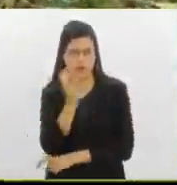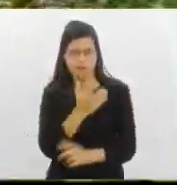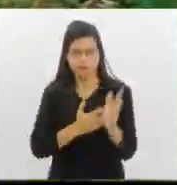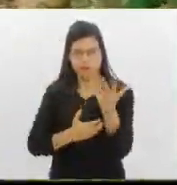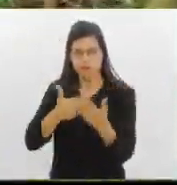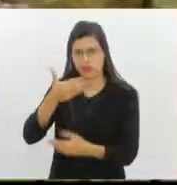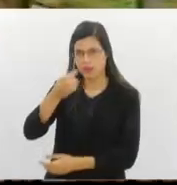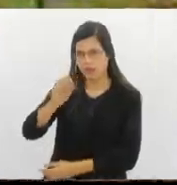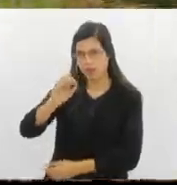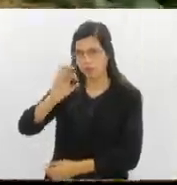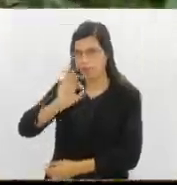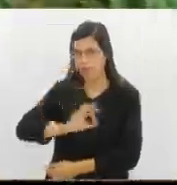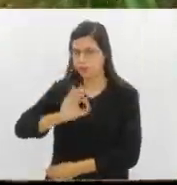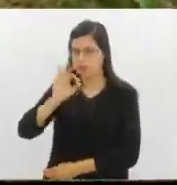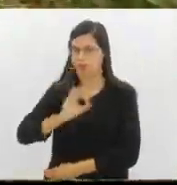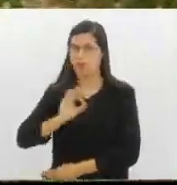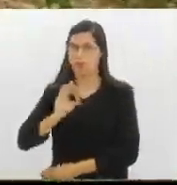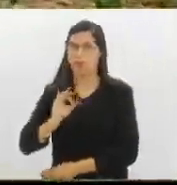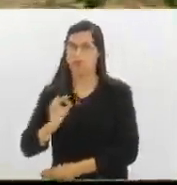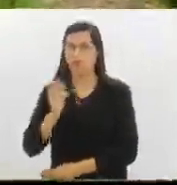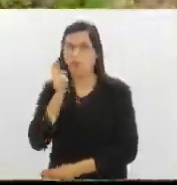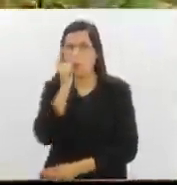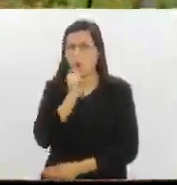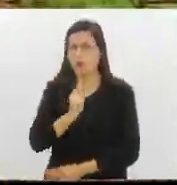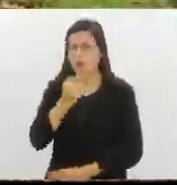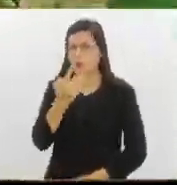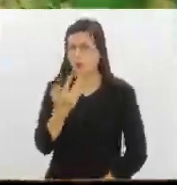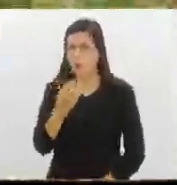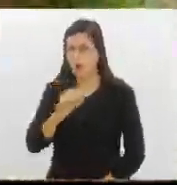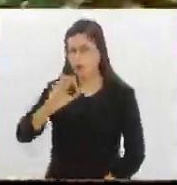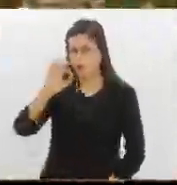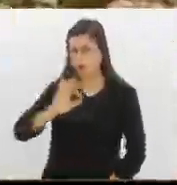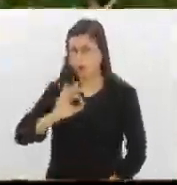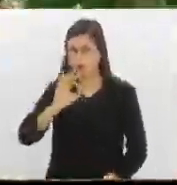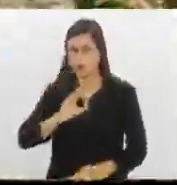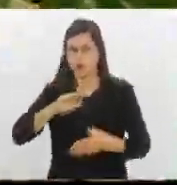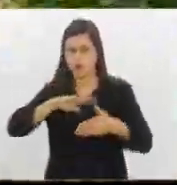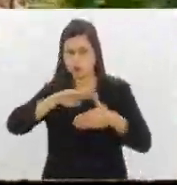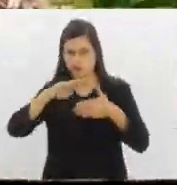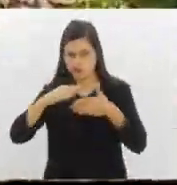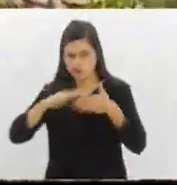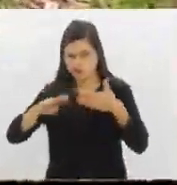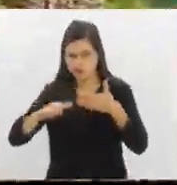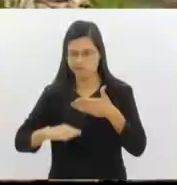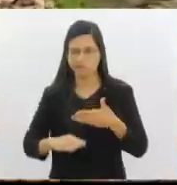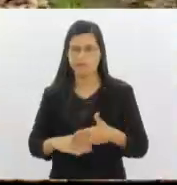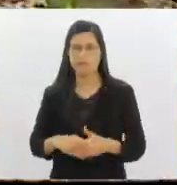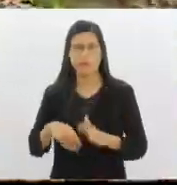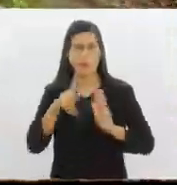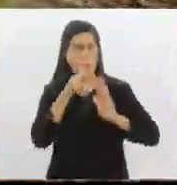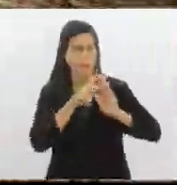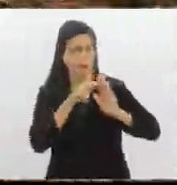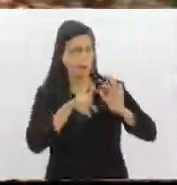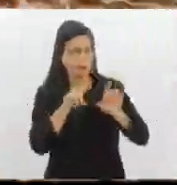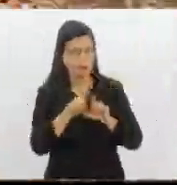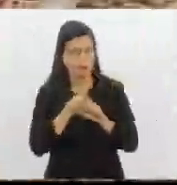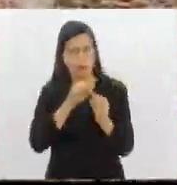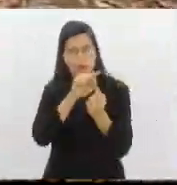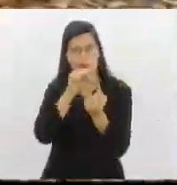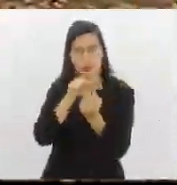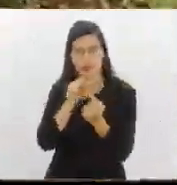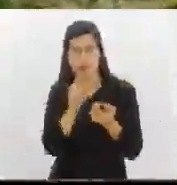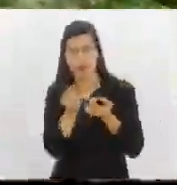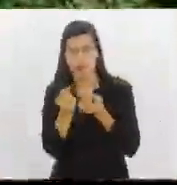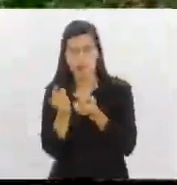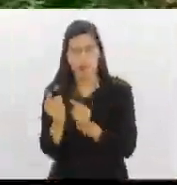10%, chegando a total de 40% do território coberto pela Mata Atlântica. O projeto também quer combater os efeitos